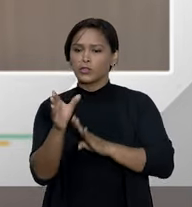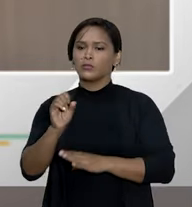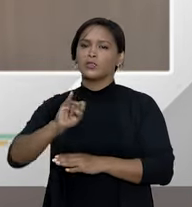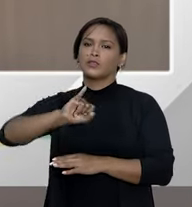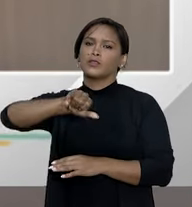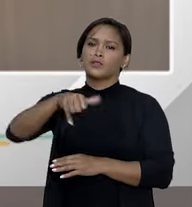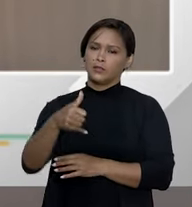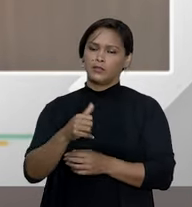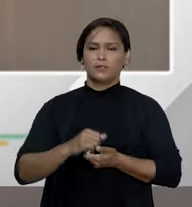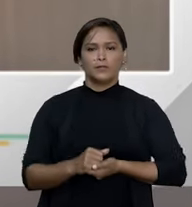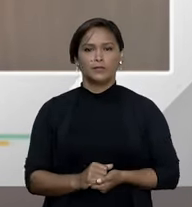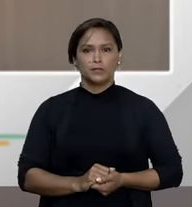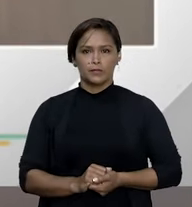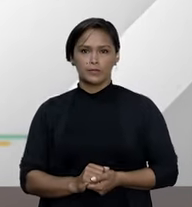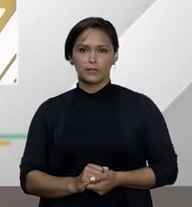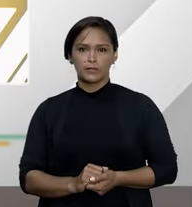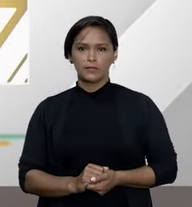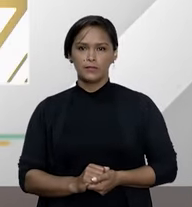do Superior Tribunal de Justiça.